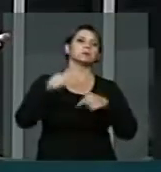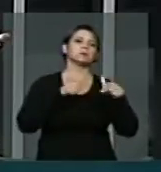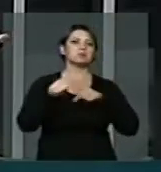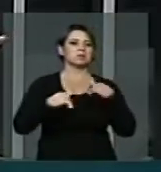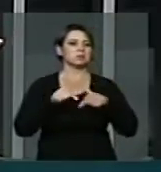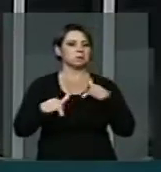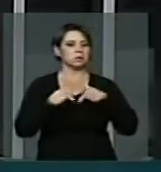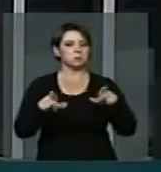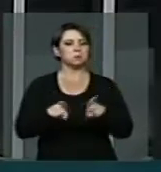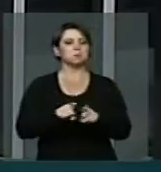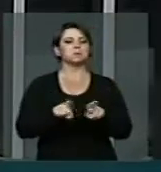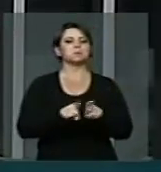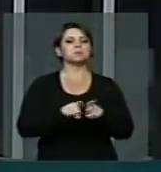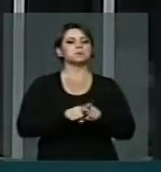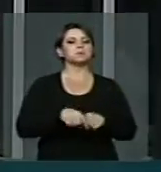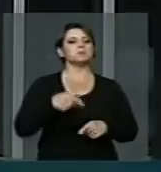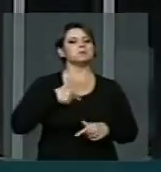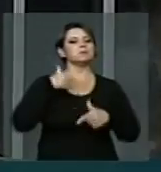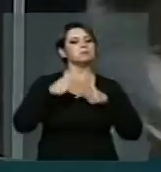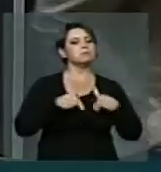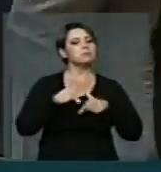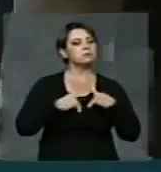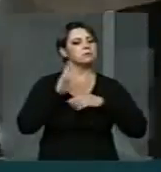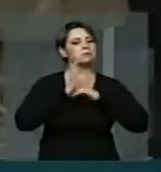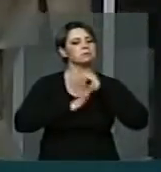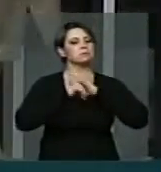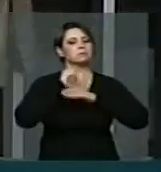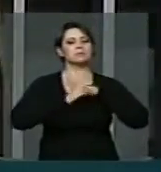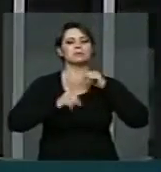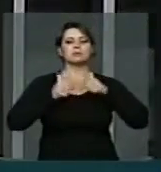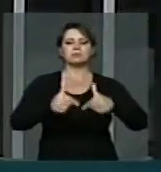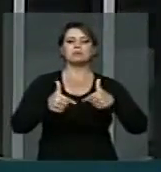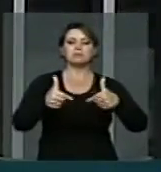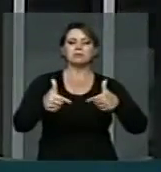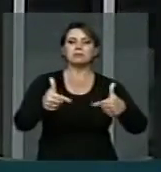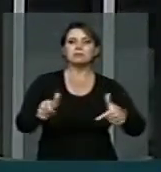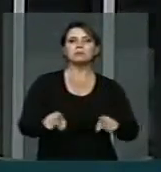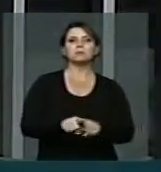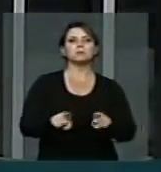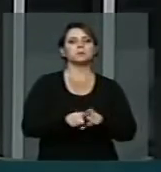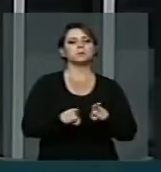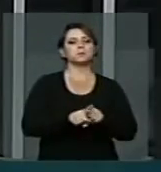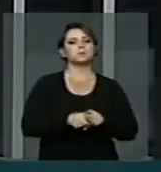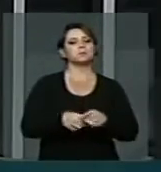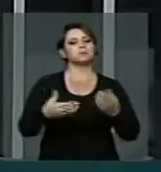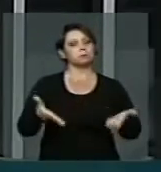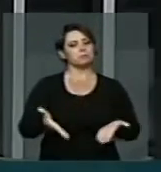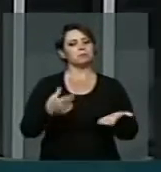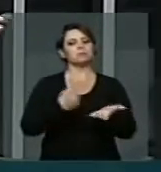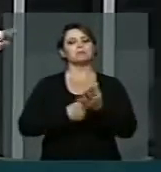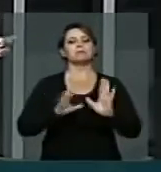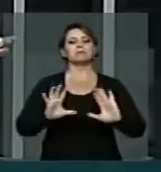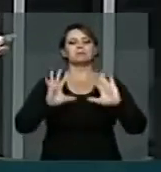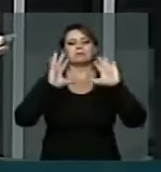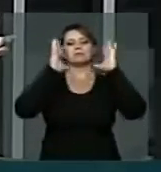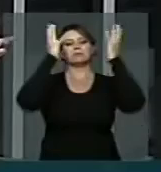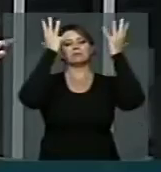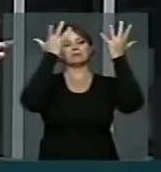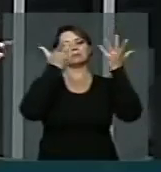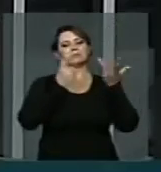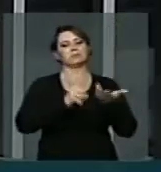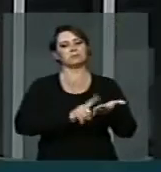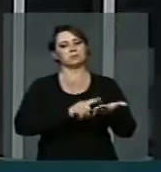isso ao qual a gente se dedica e que levou a esta sessão solene, tem um único